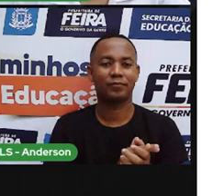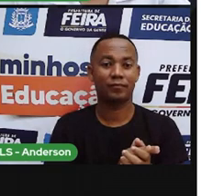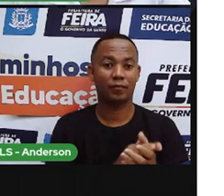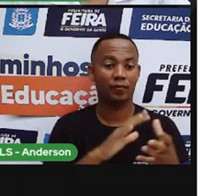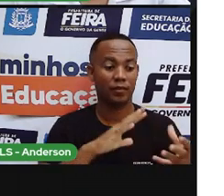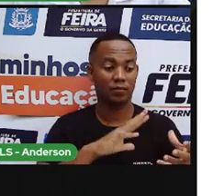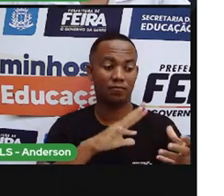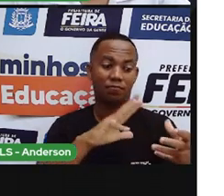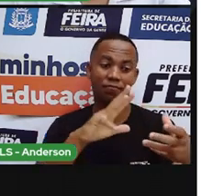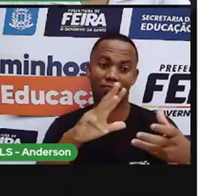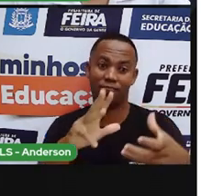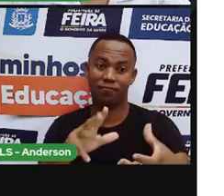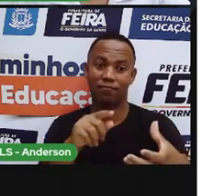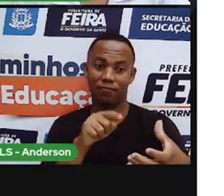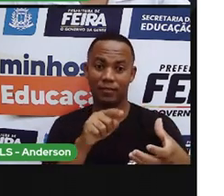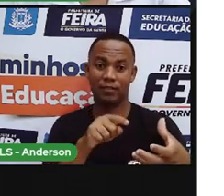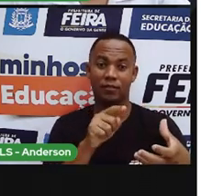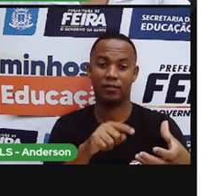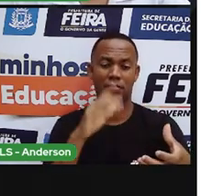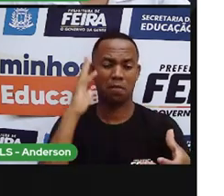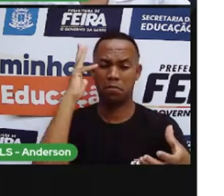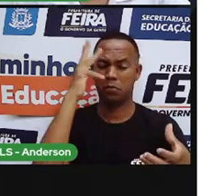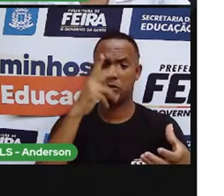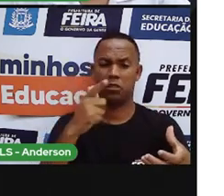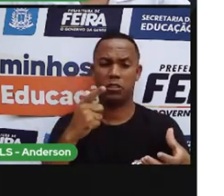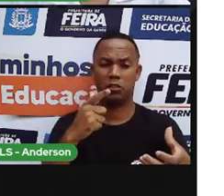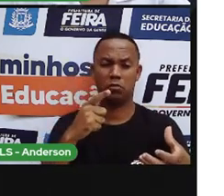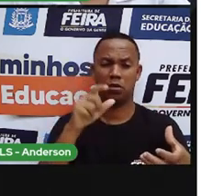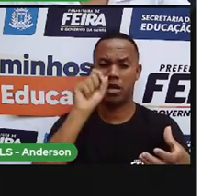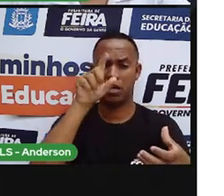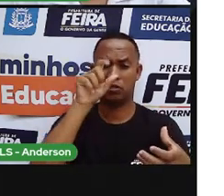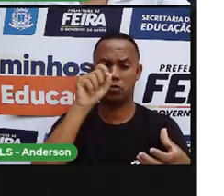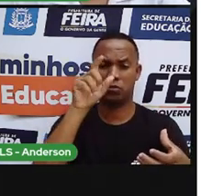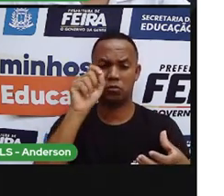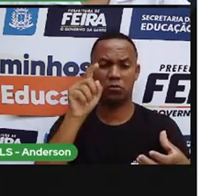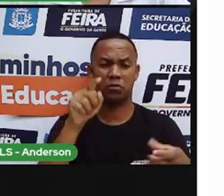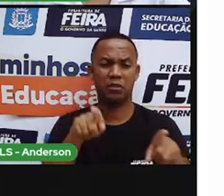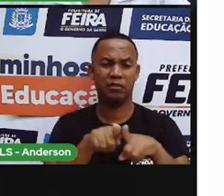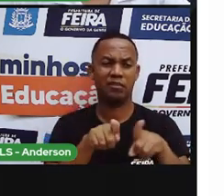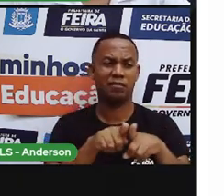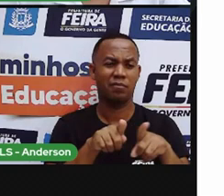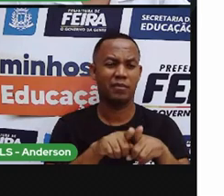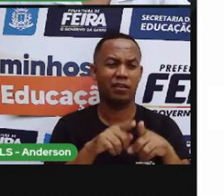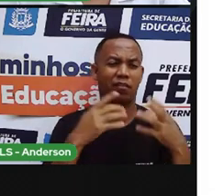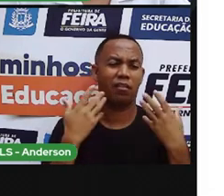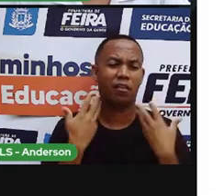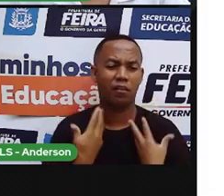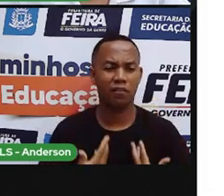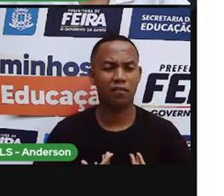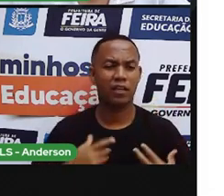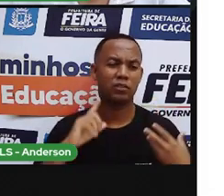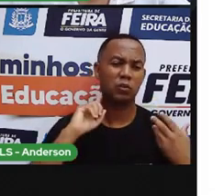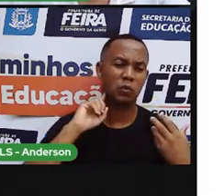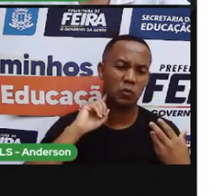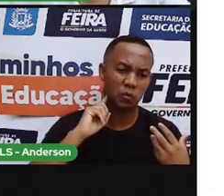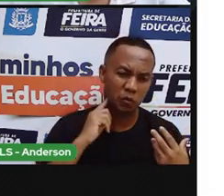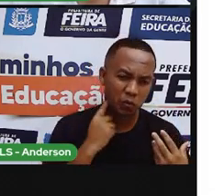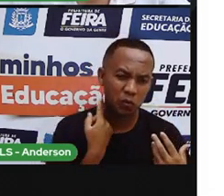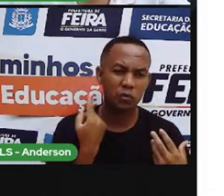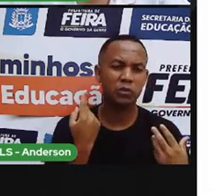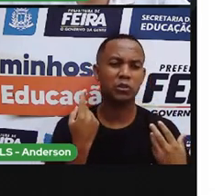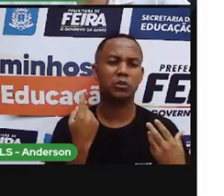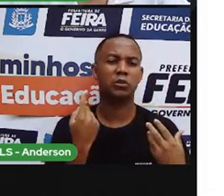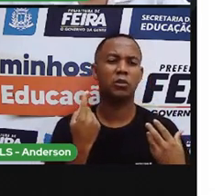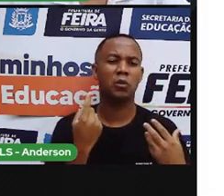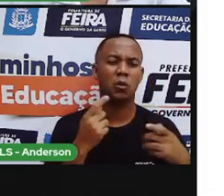planeta chamado de belo planeta azul está cinzento, está cansado. Está sujo de